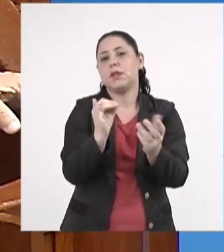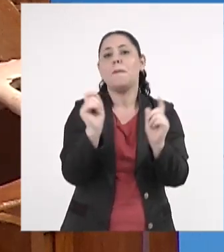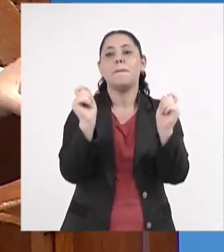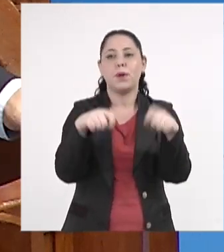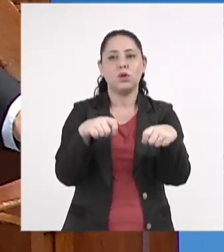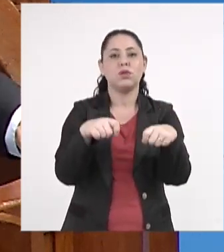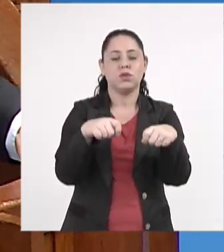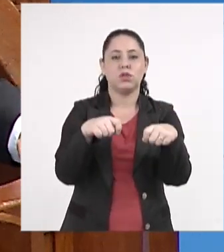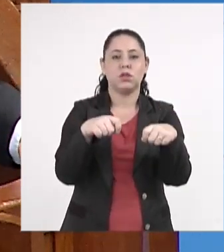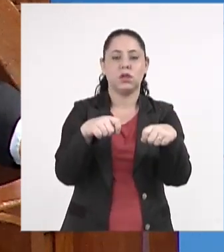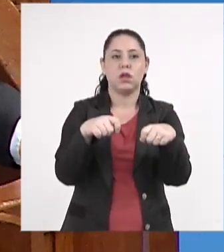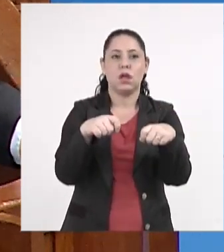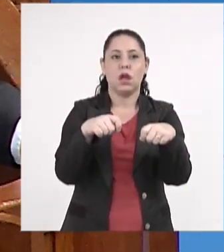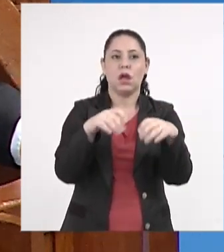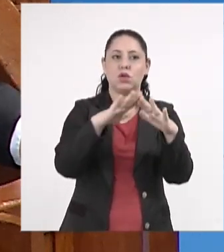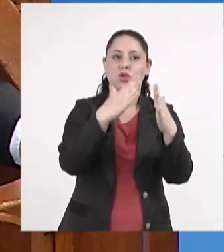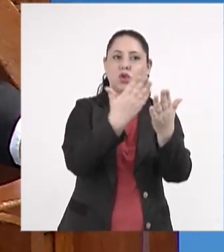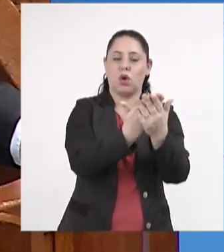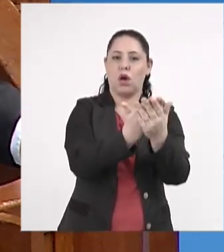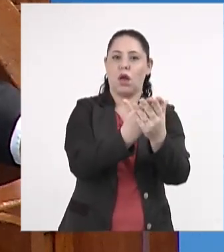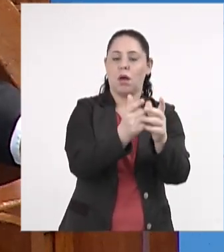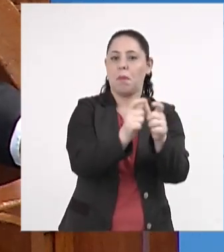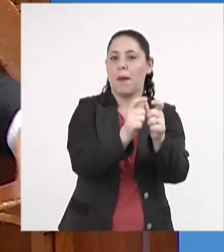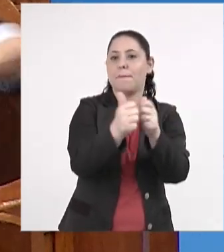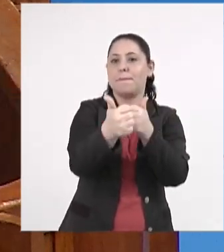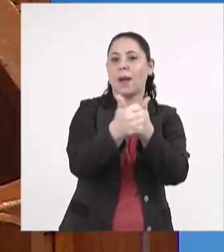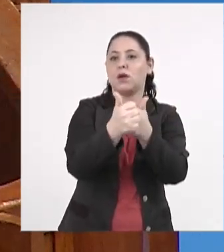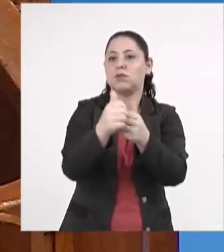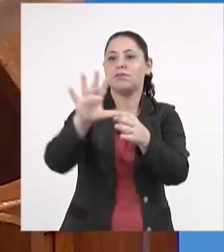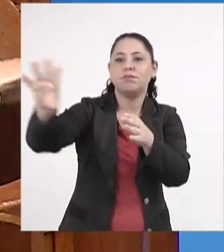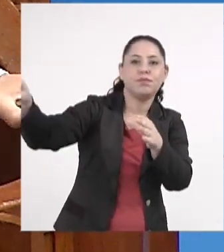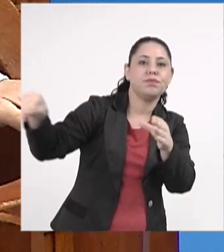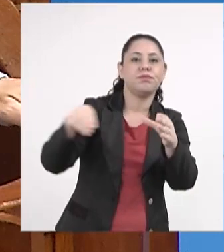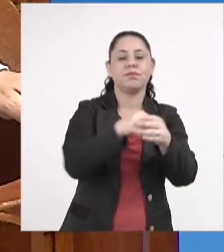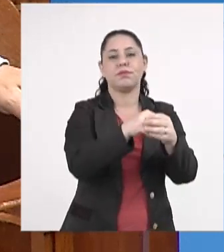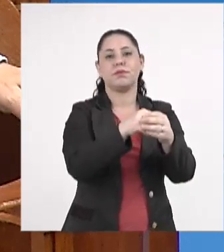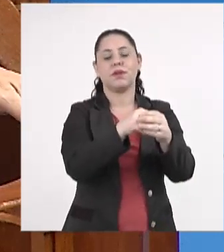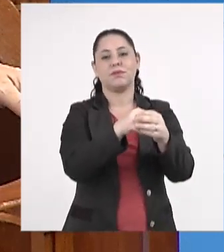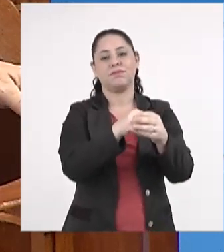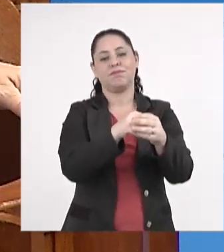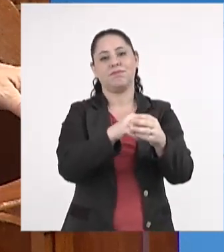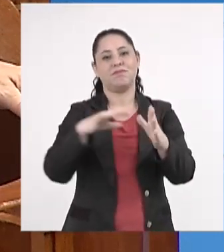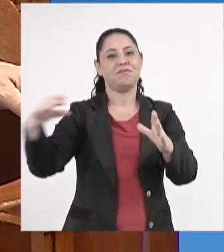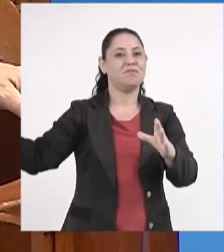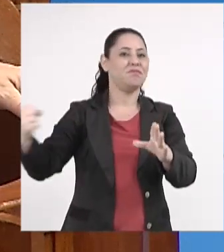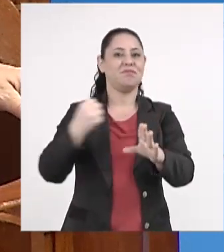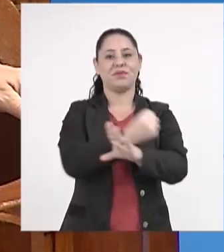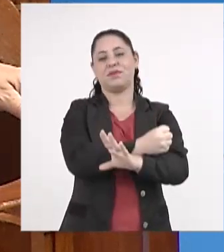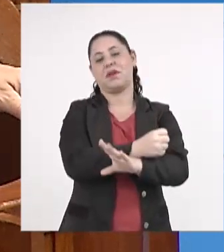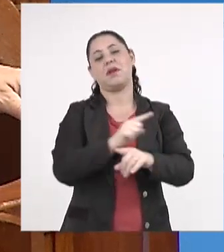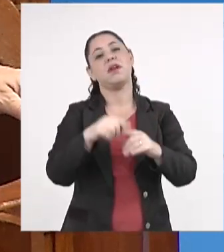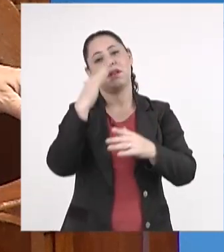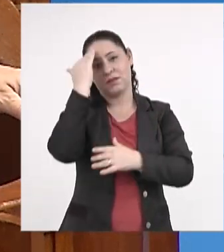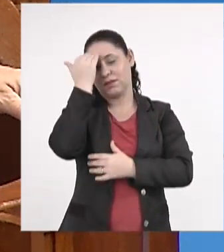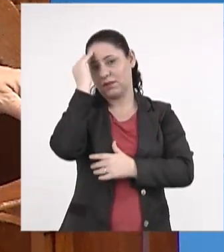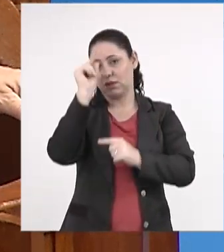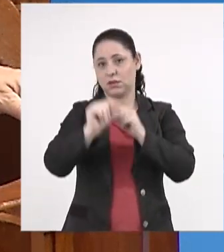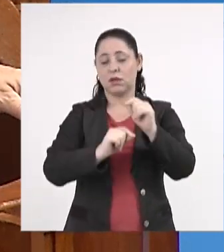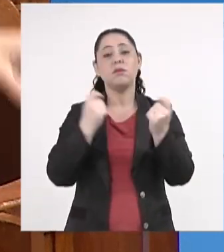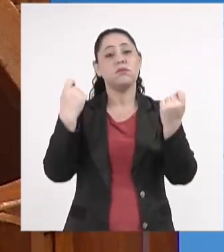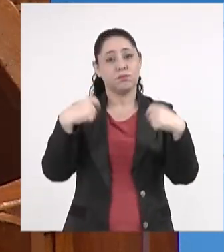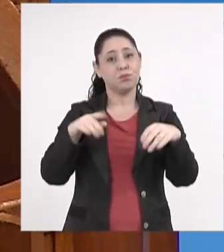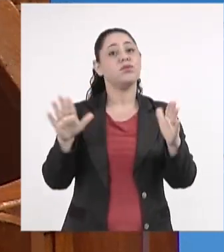pode ser absorvido por uma escola mais próxima, neste caso, entende-se a